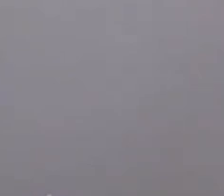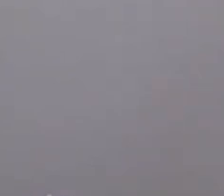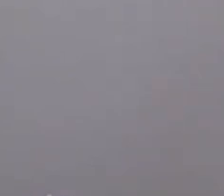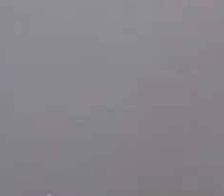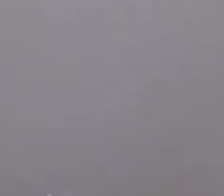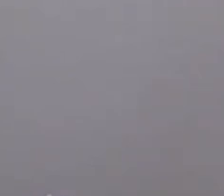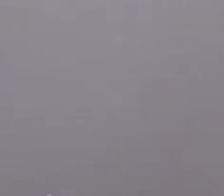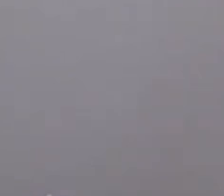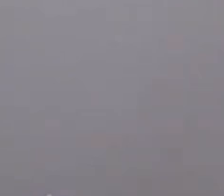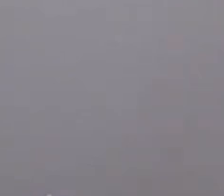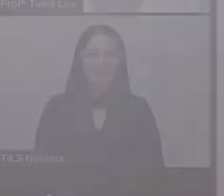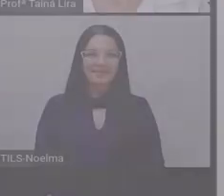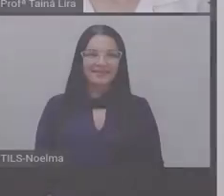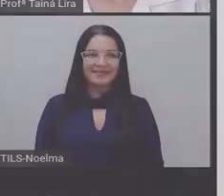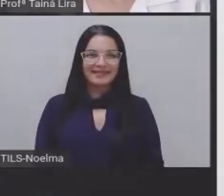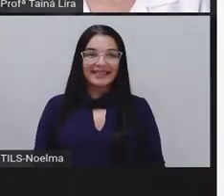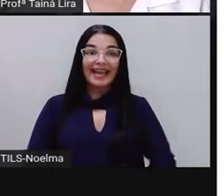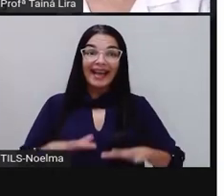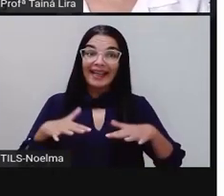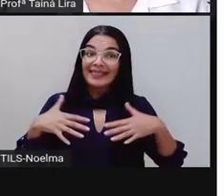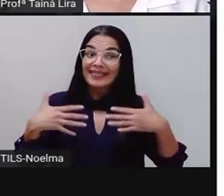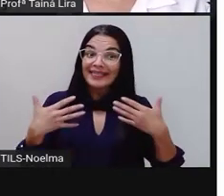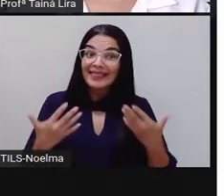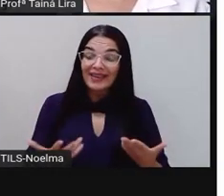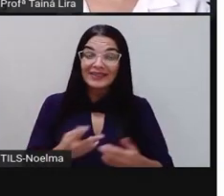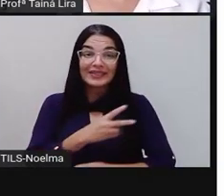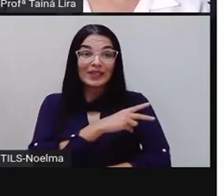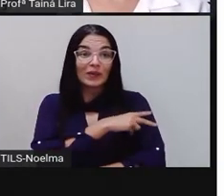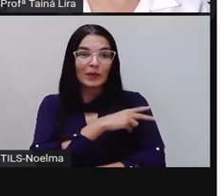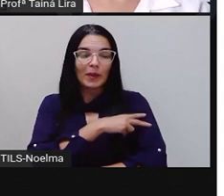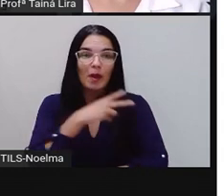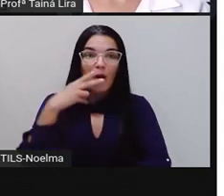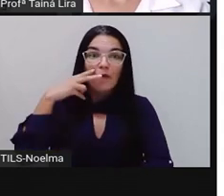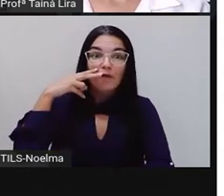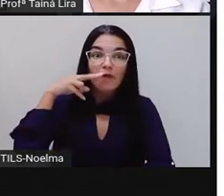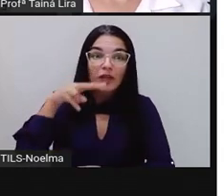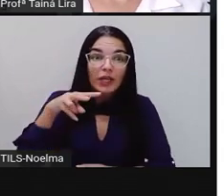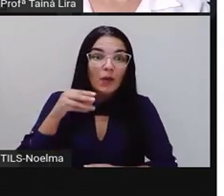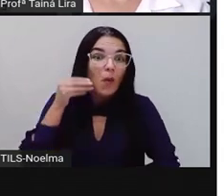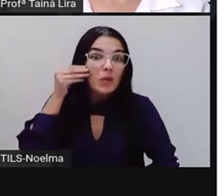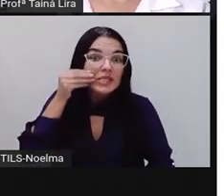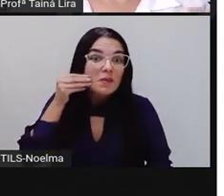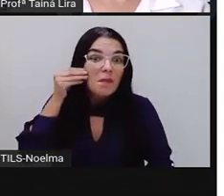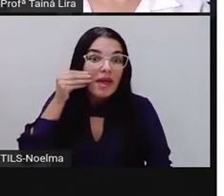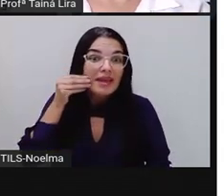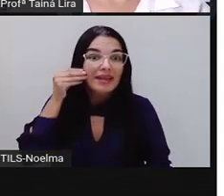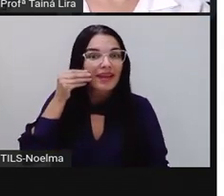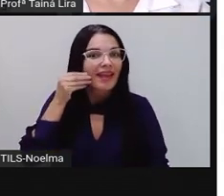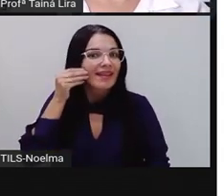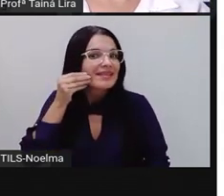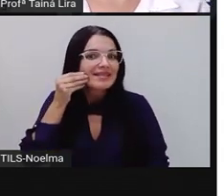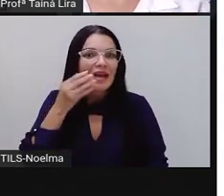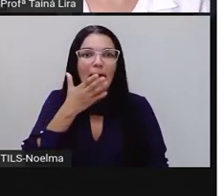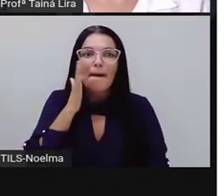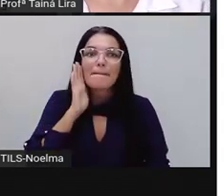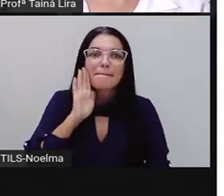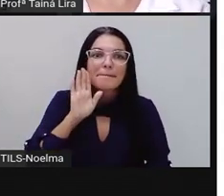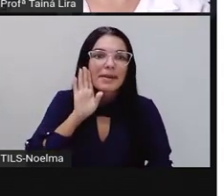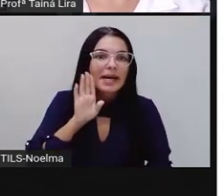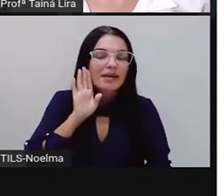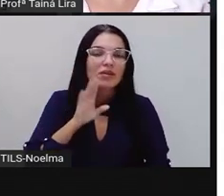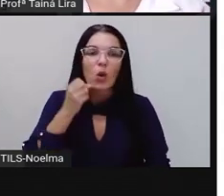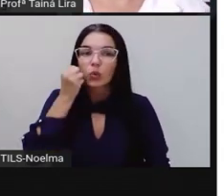mesmo, tá bom? Então, segundo ano, viram lá a nossa experiência aí com esse